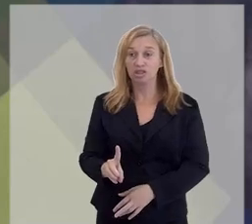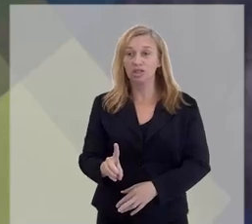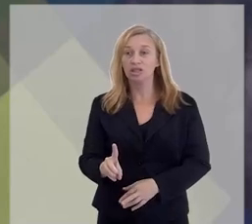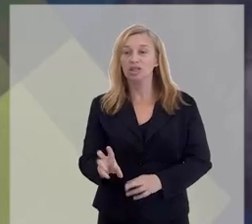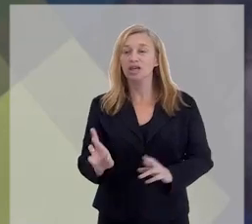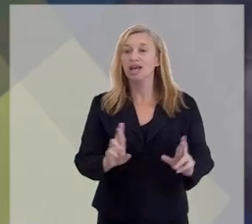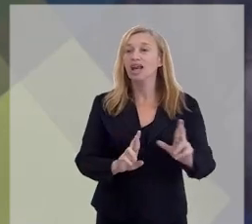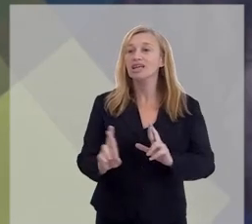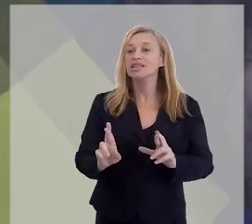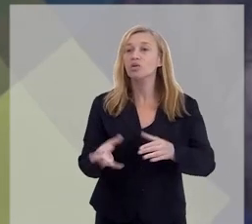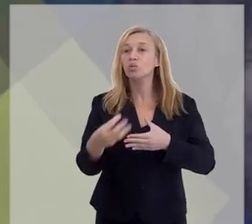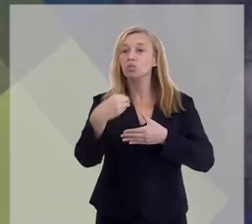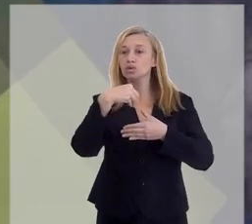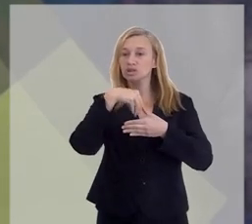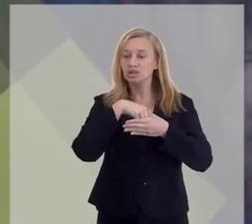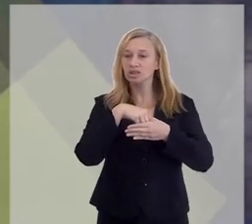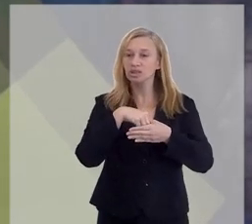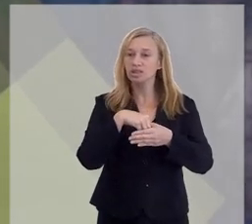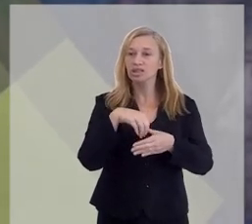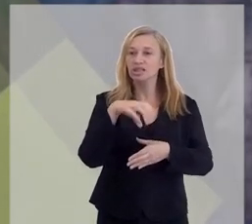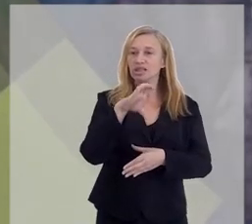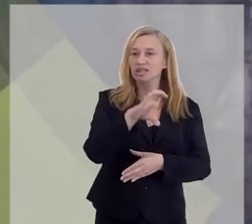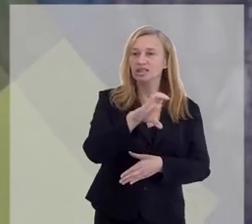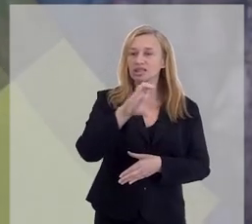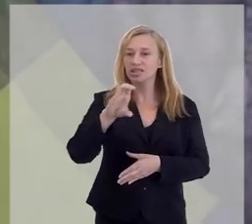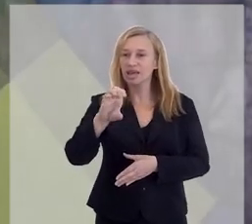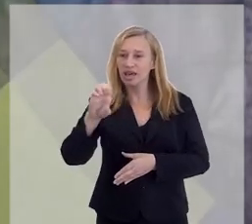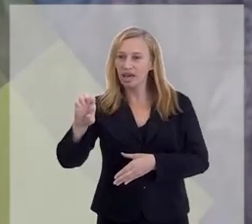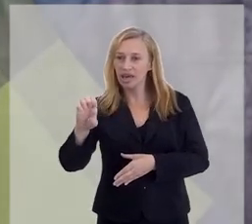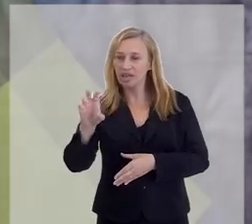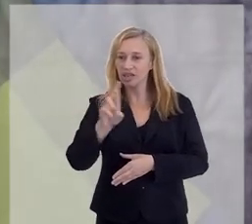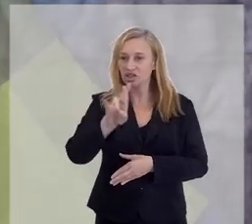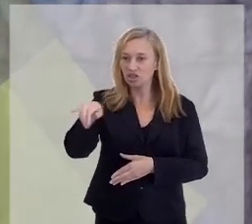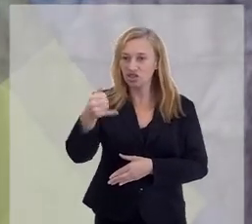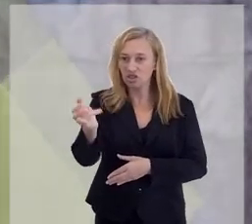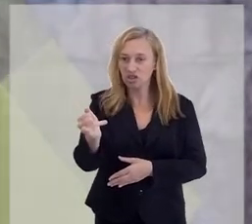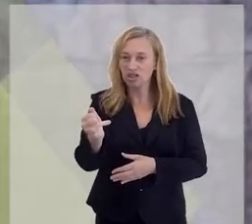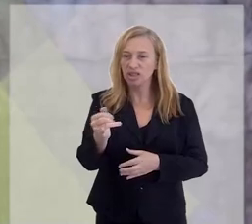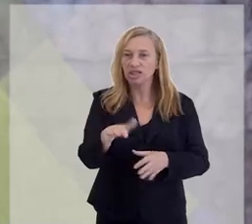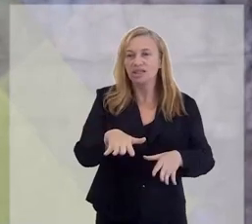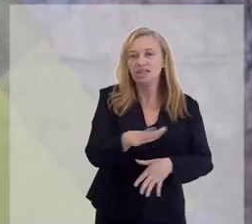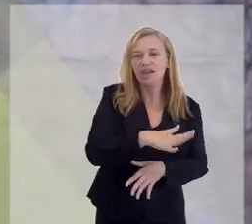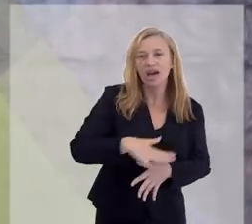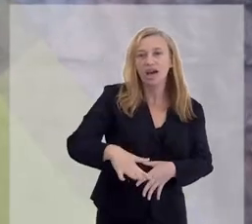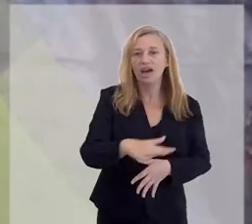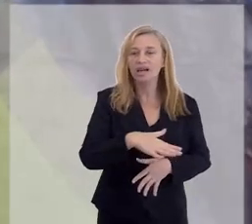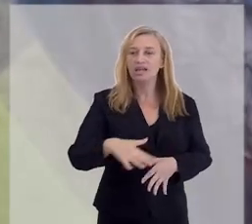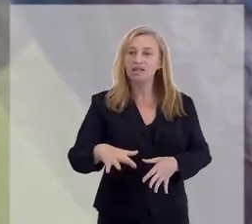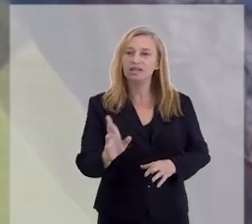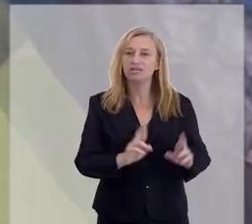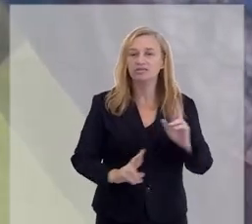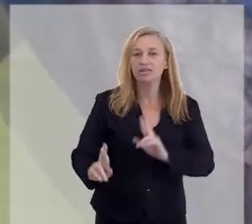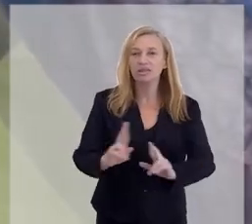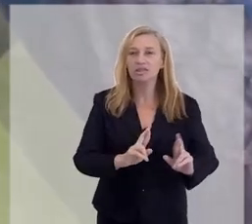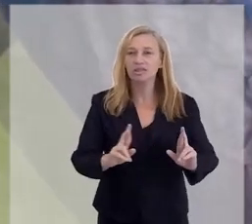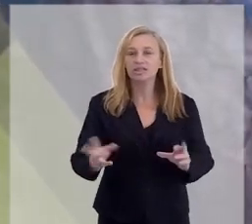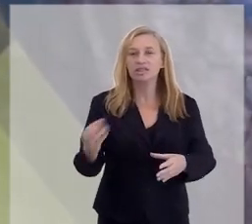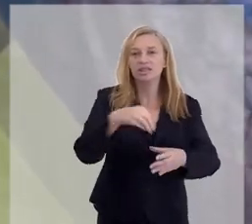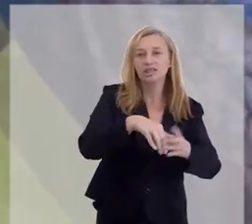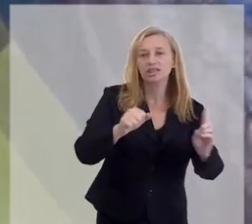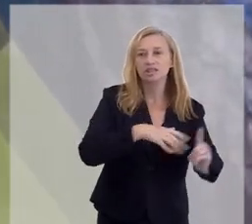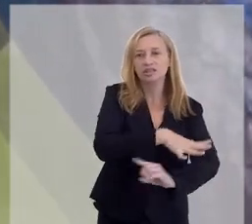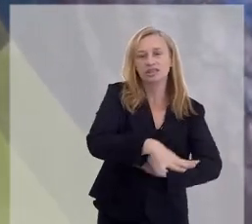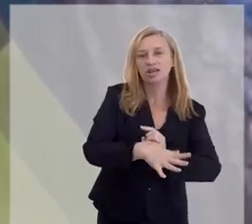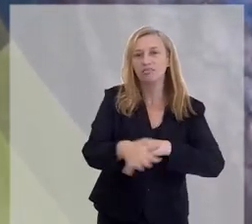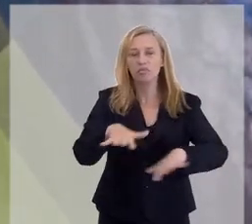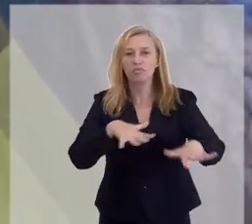de Relações Externas do CERJ, que é essa área que interage com a sociedade, com os movimentos